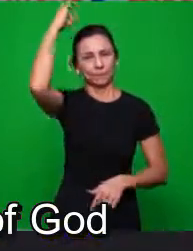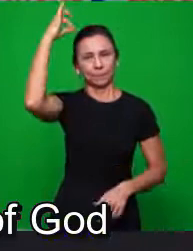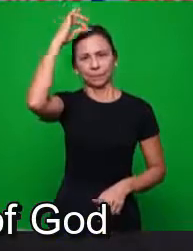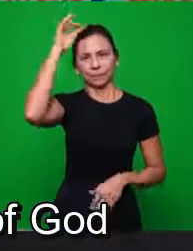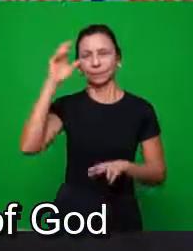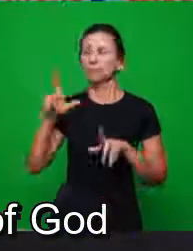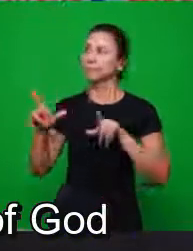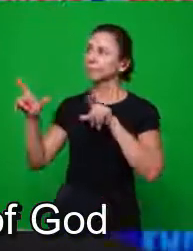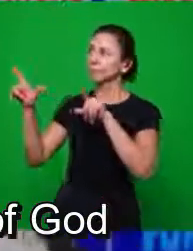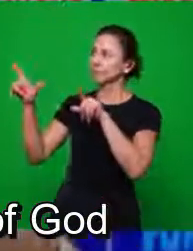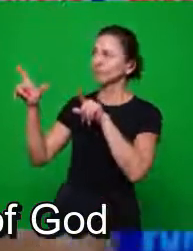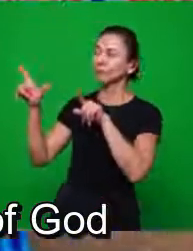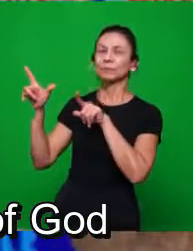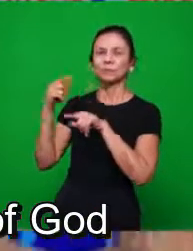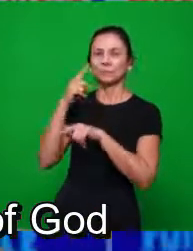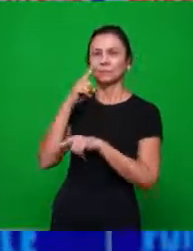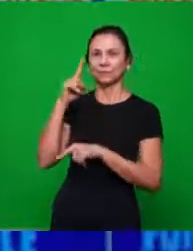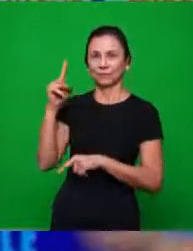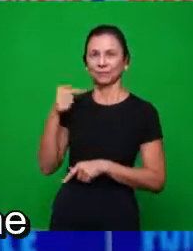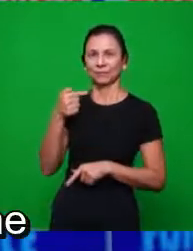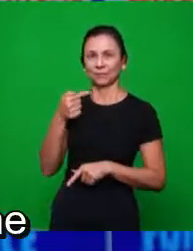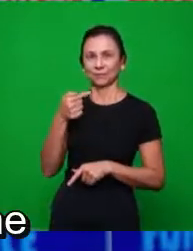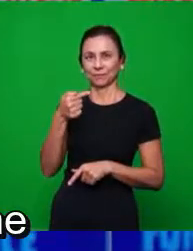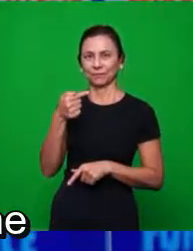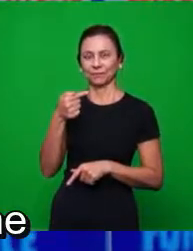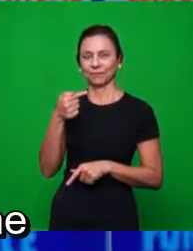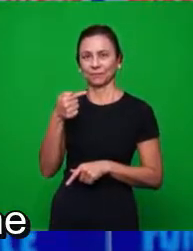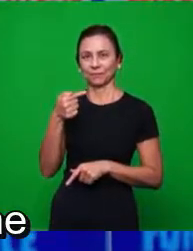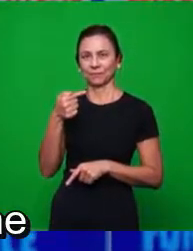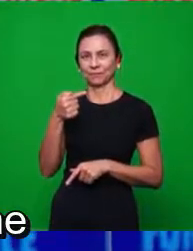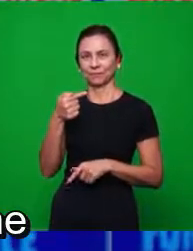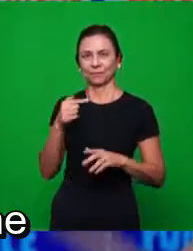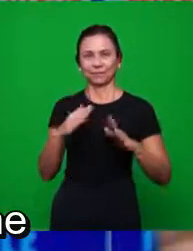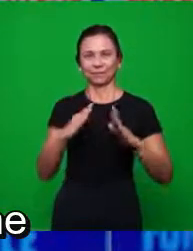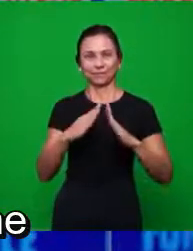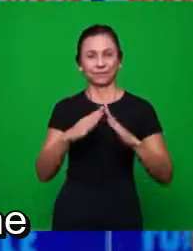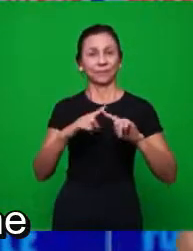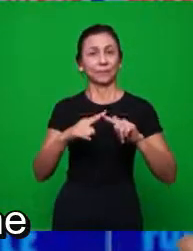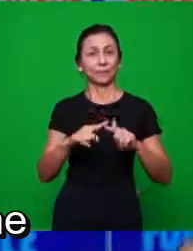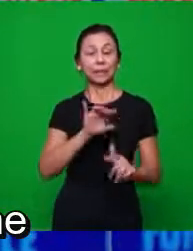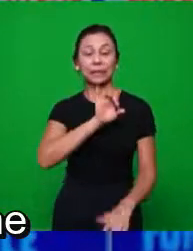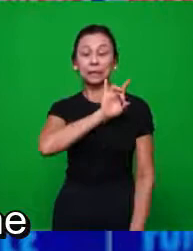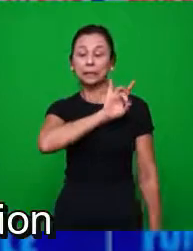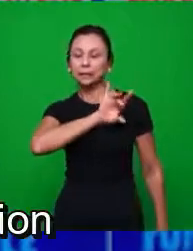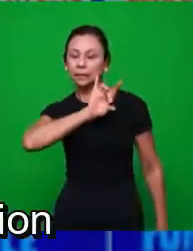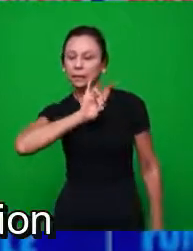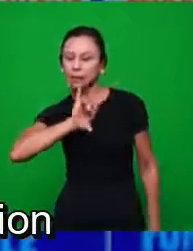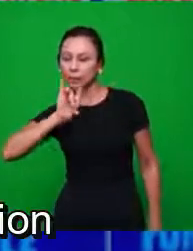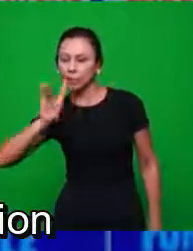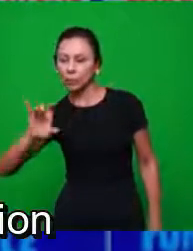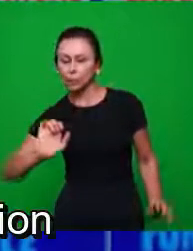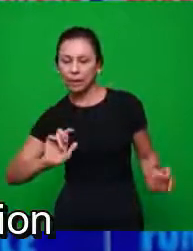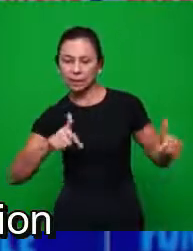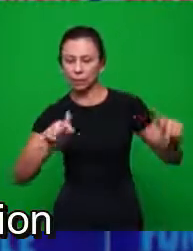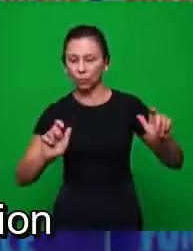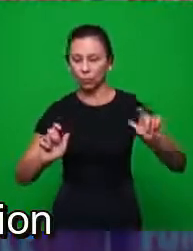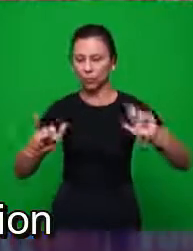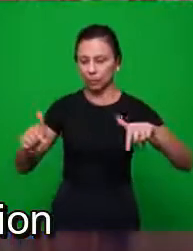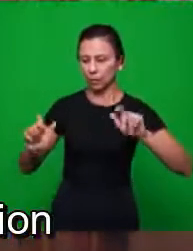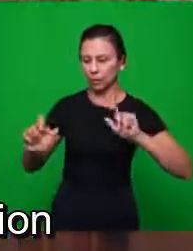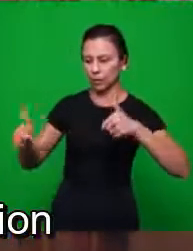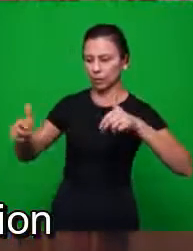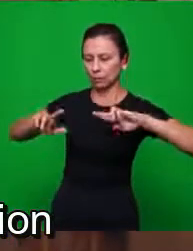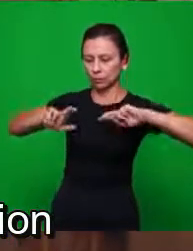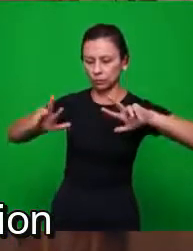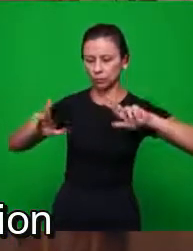ali falava dos sete Espíritos de Deus operando. As sete igrejas, mas em cada uma delas, o fogo do Espírito